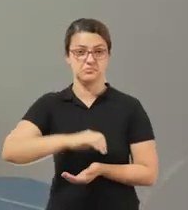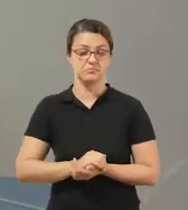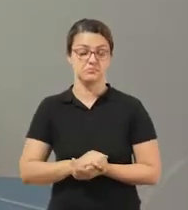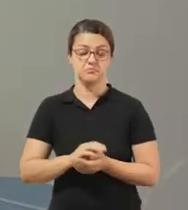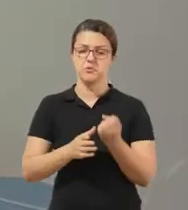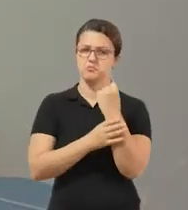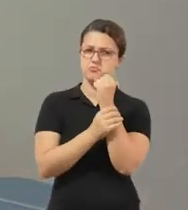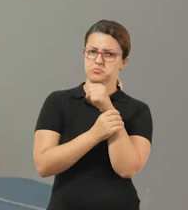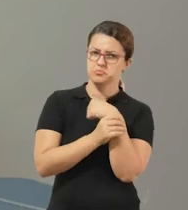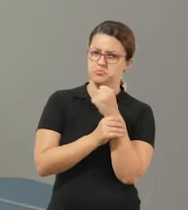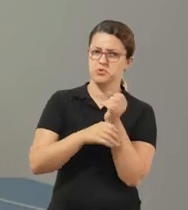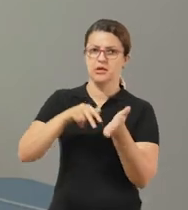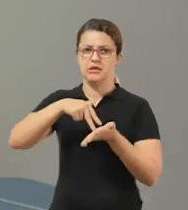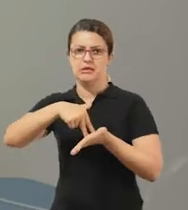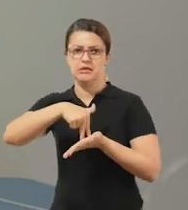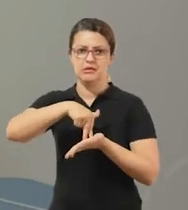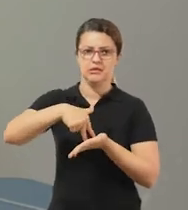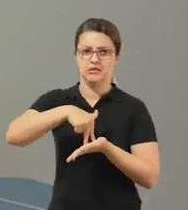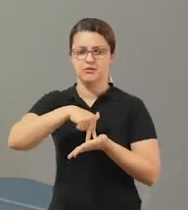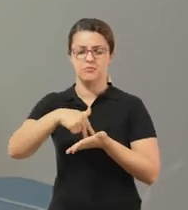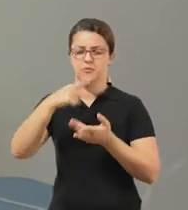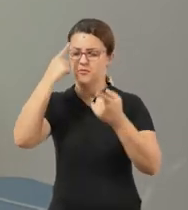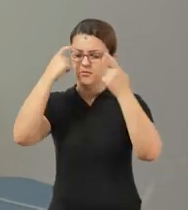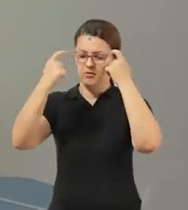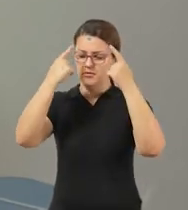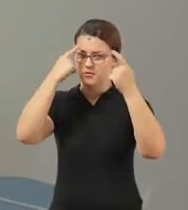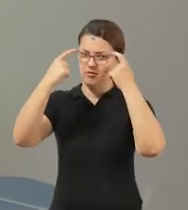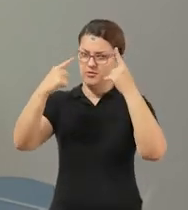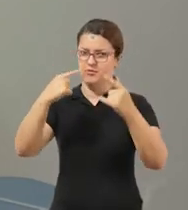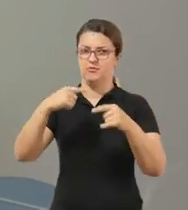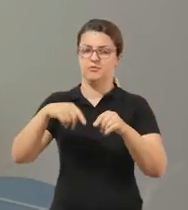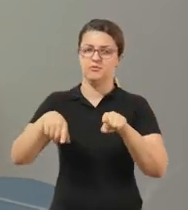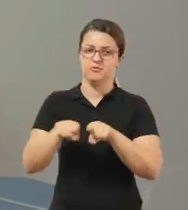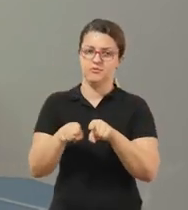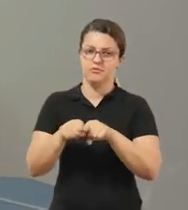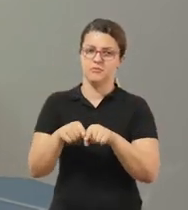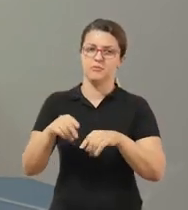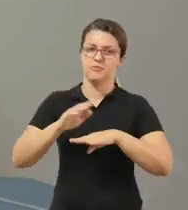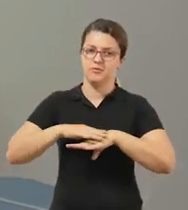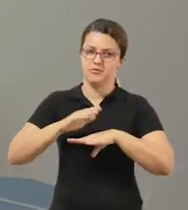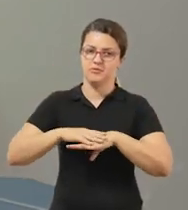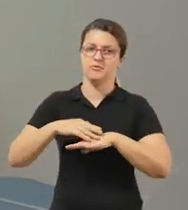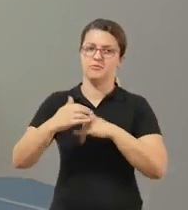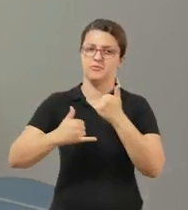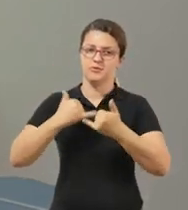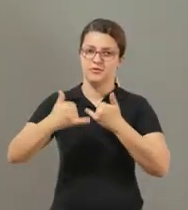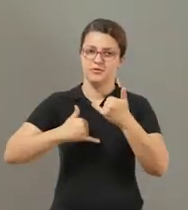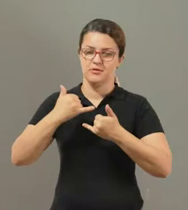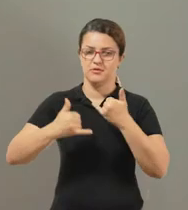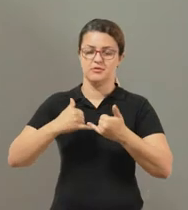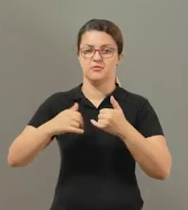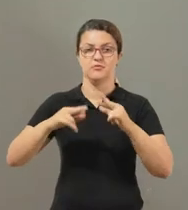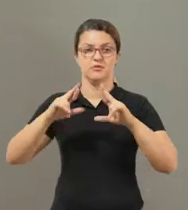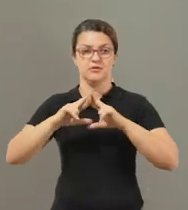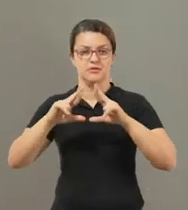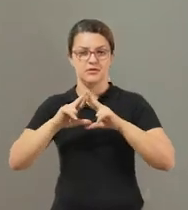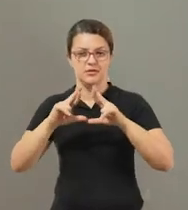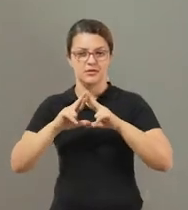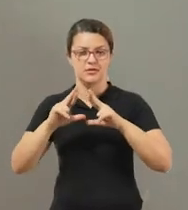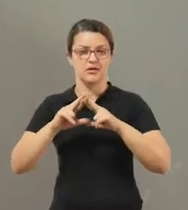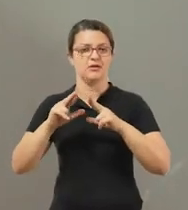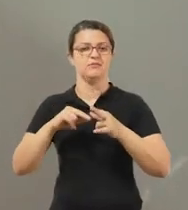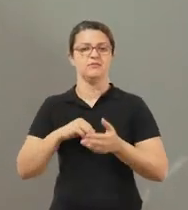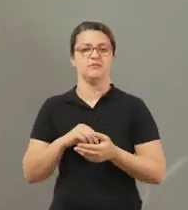equilíbrio, também podemos trabalhar criatividade, construção de brinquedos a partir de materiais recicláveis e também colocar apoio